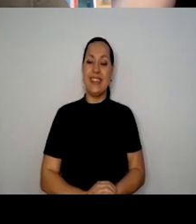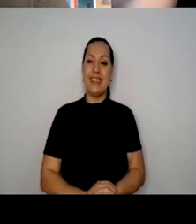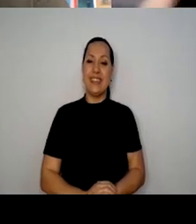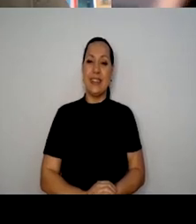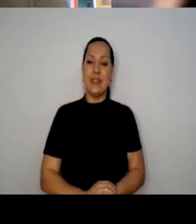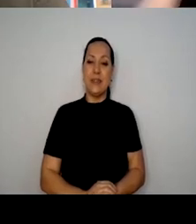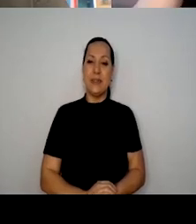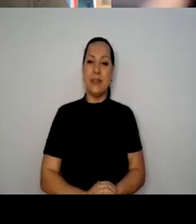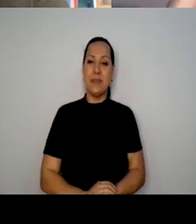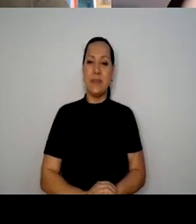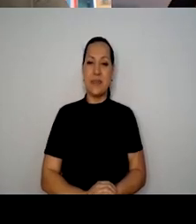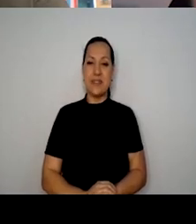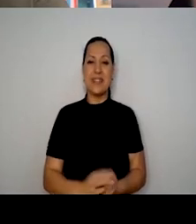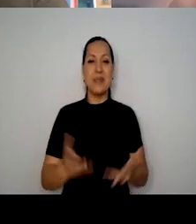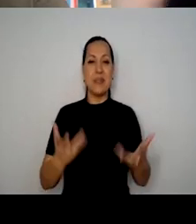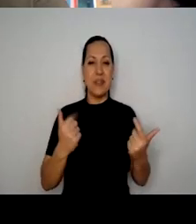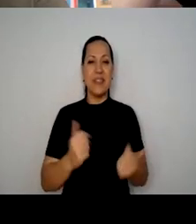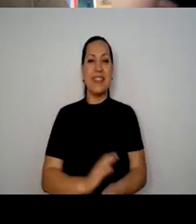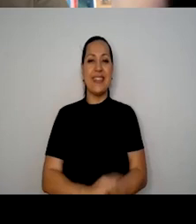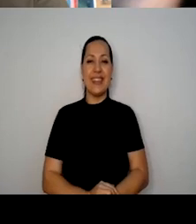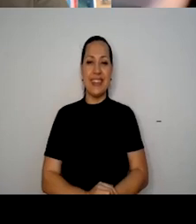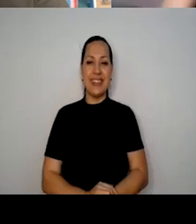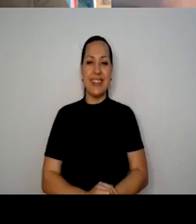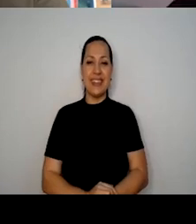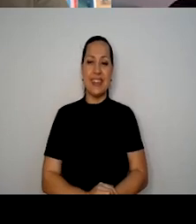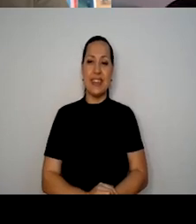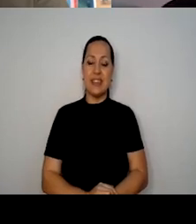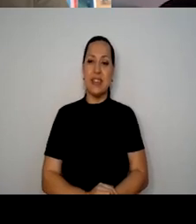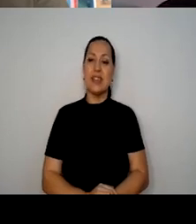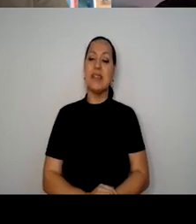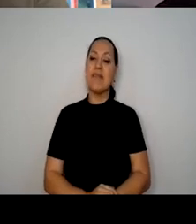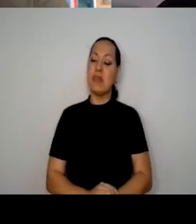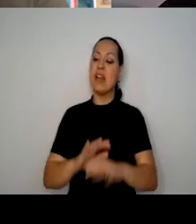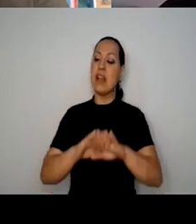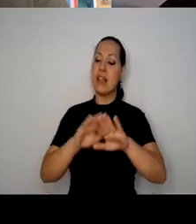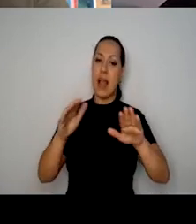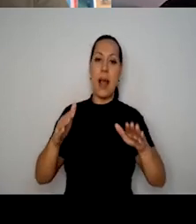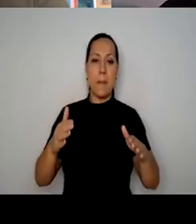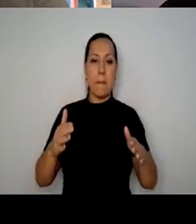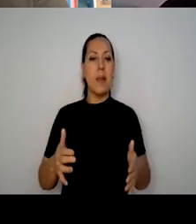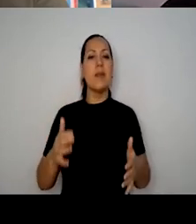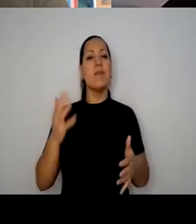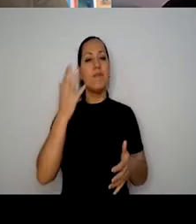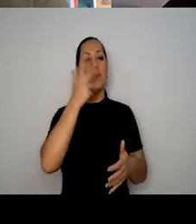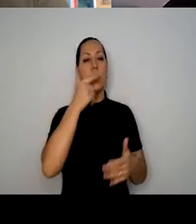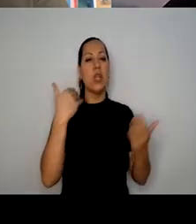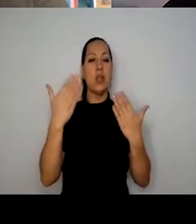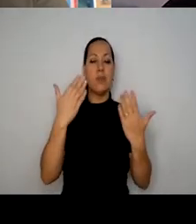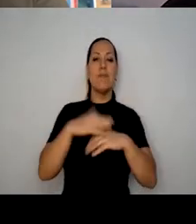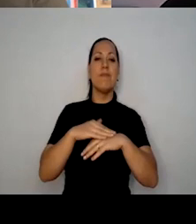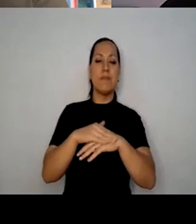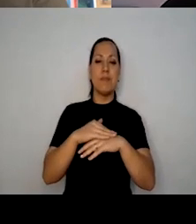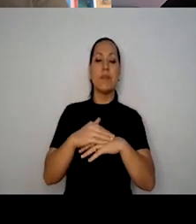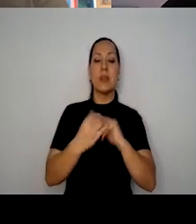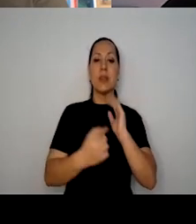Isso, vamos lá! É muito linda essa mesa que vai estar aí em breve, e aí a gente vai